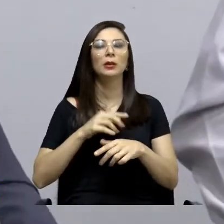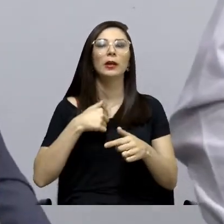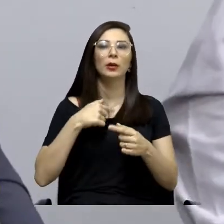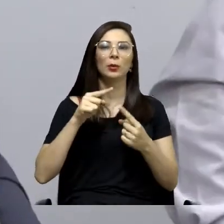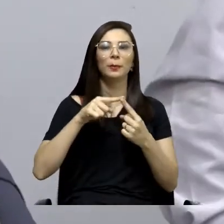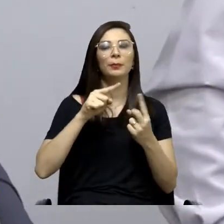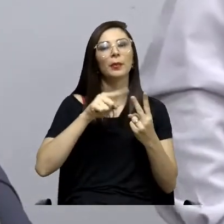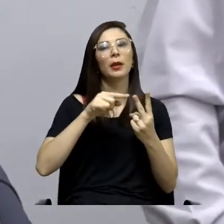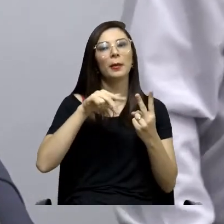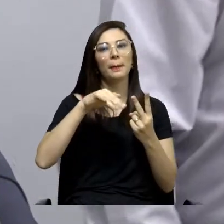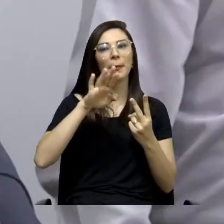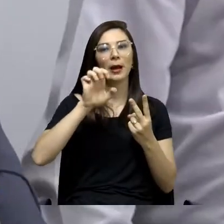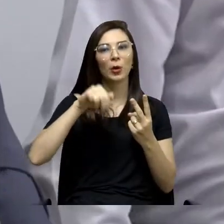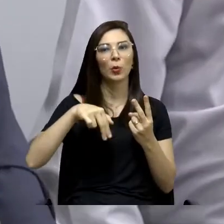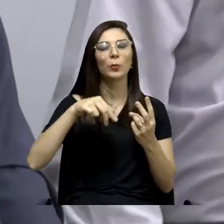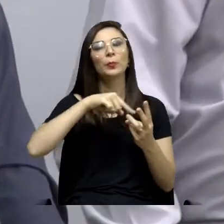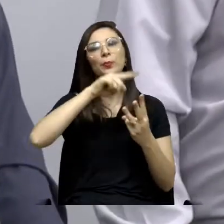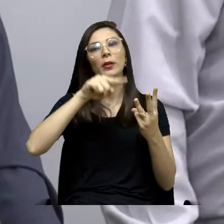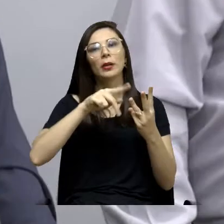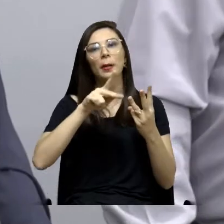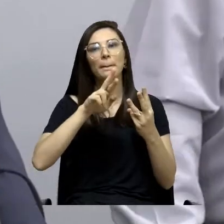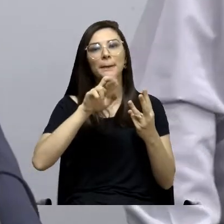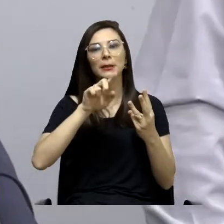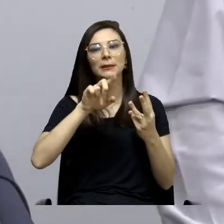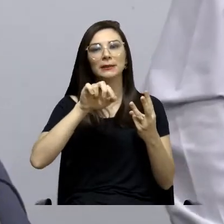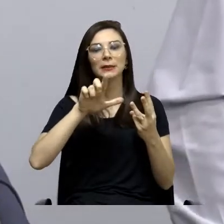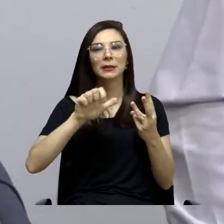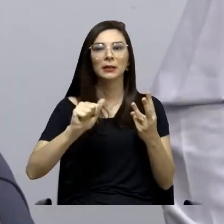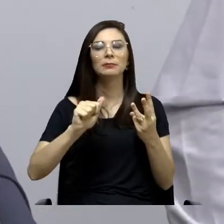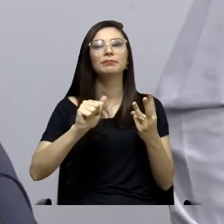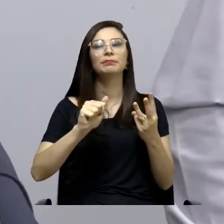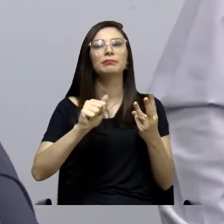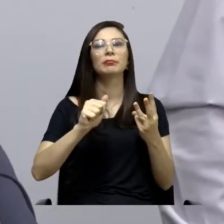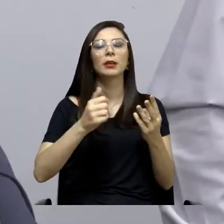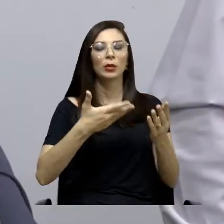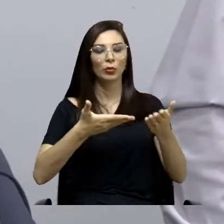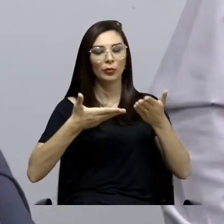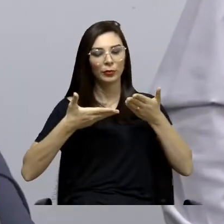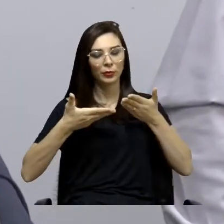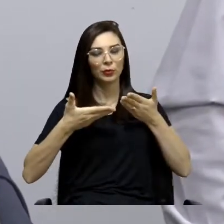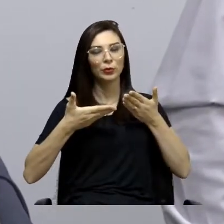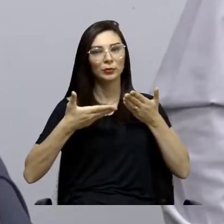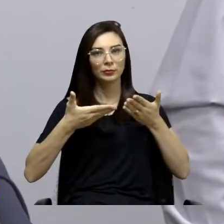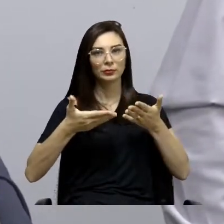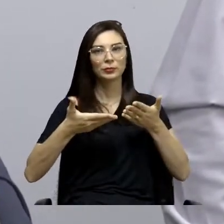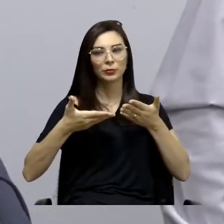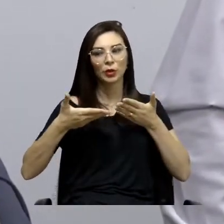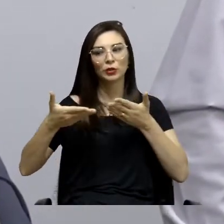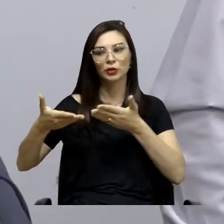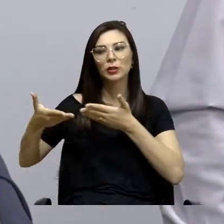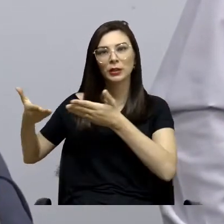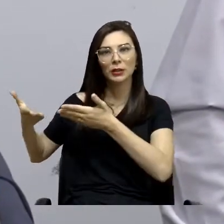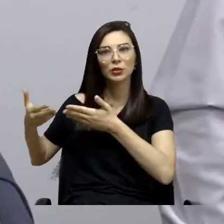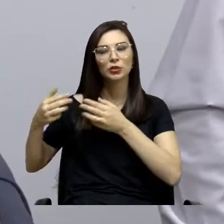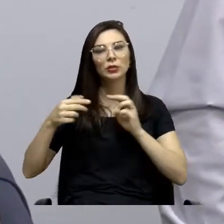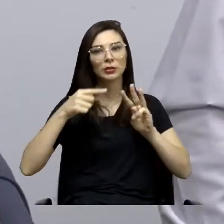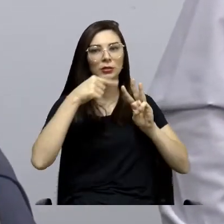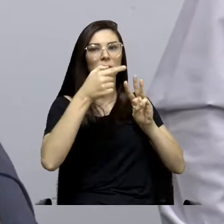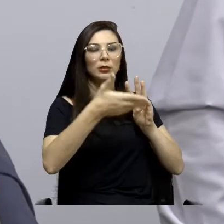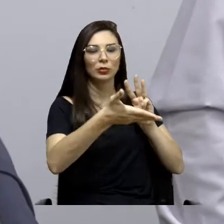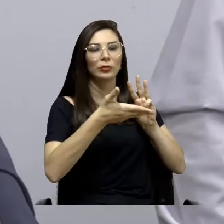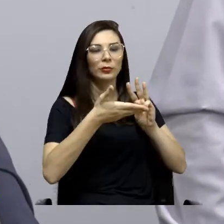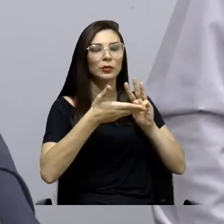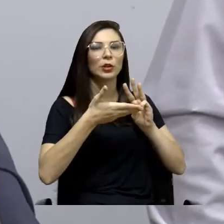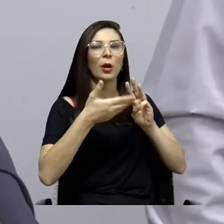e Priscila tivemos um convite, convite para comparecer numa reunião que foi feita lá no Raul